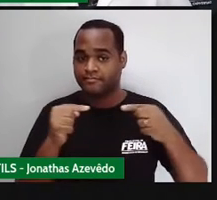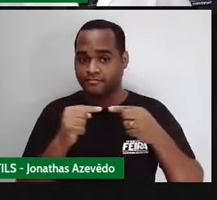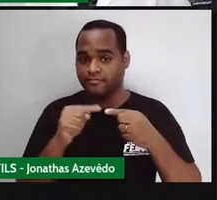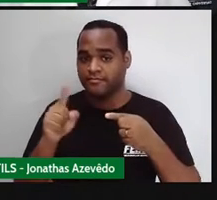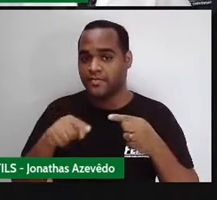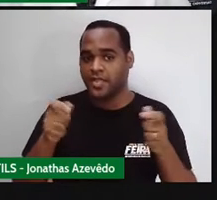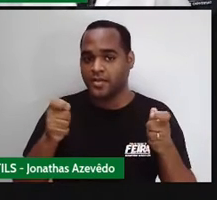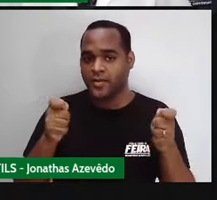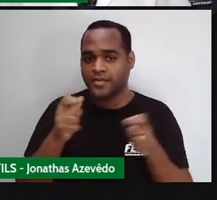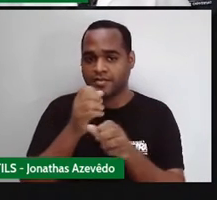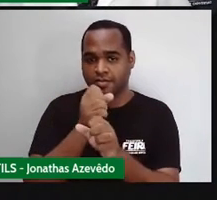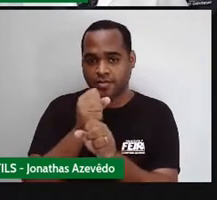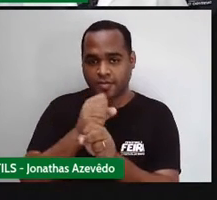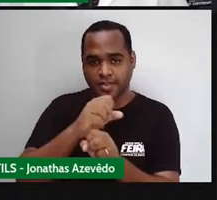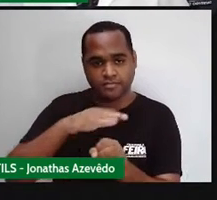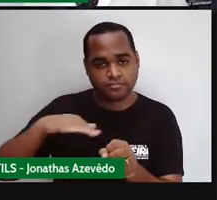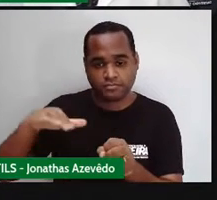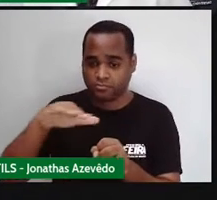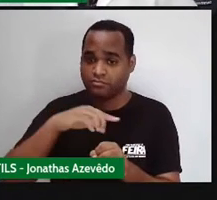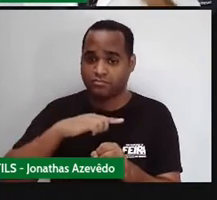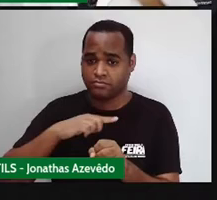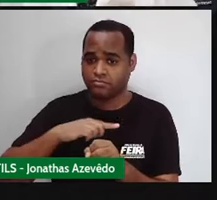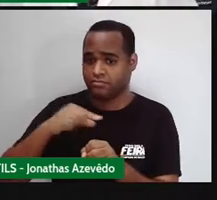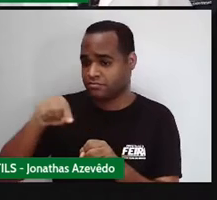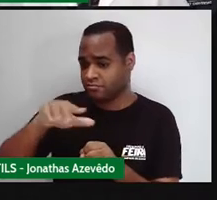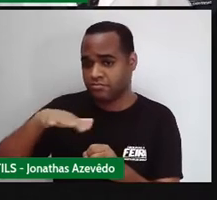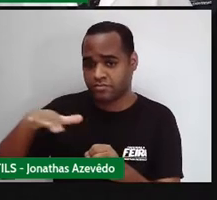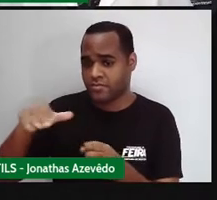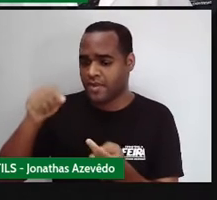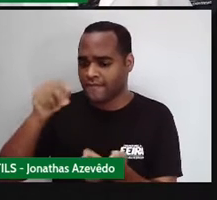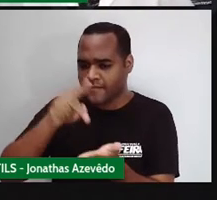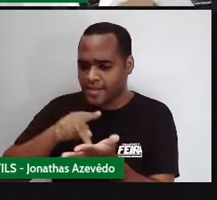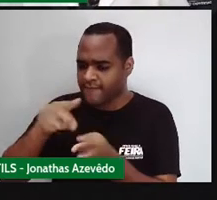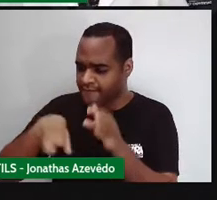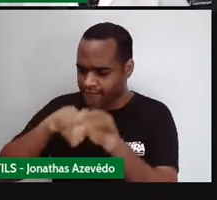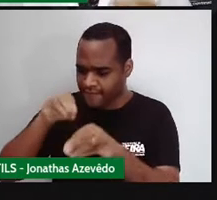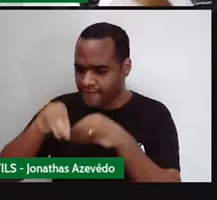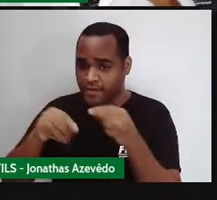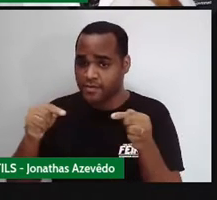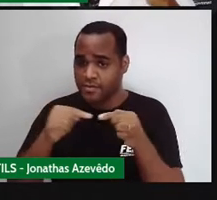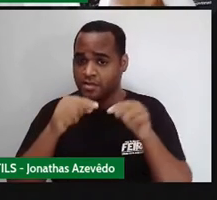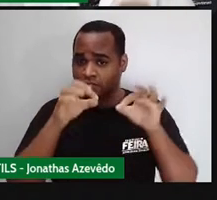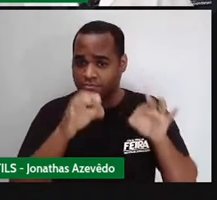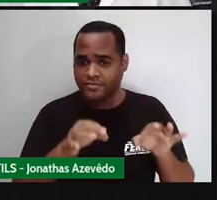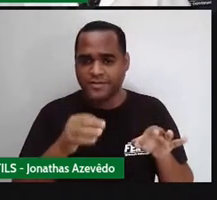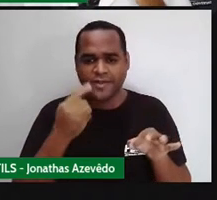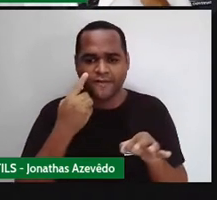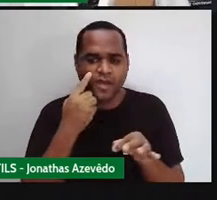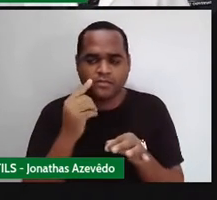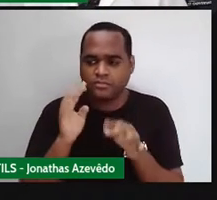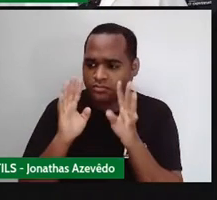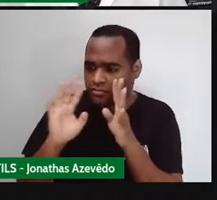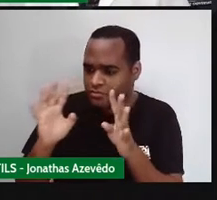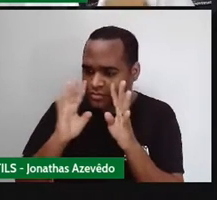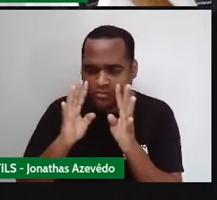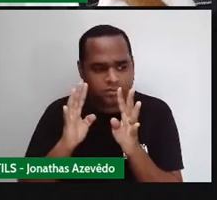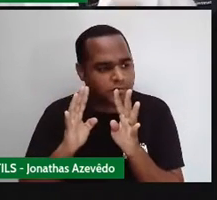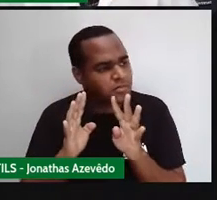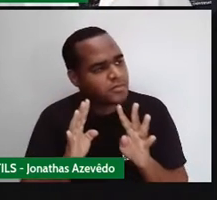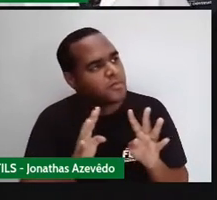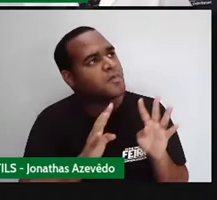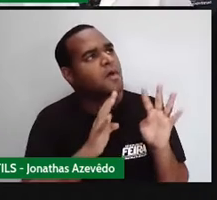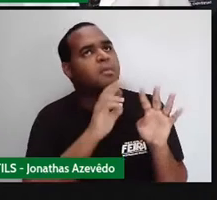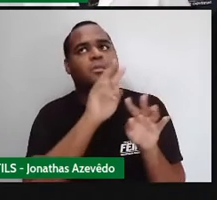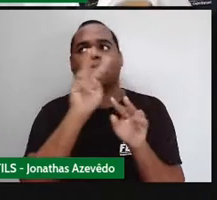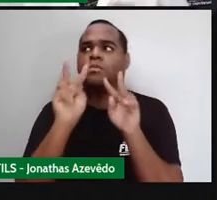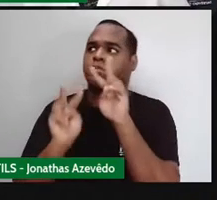dá pra usar cálculo de área em situações do mundo real. E por que que eu falo isso? Porque se você olhar com cuidado à sua volta, em